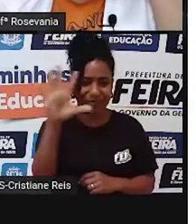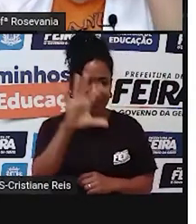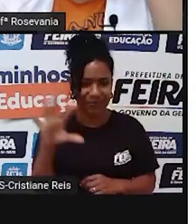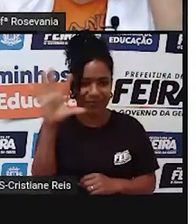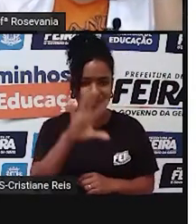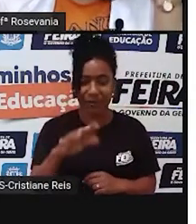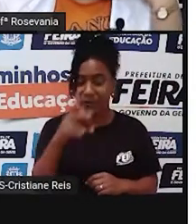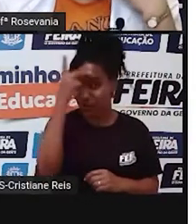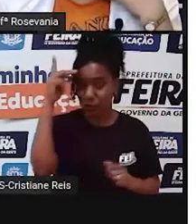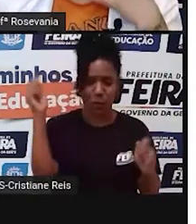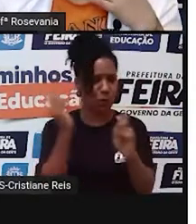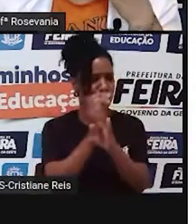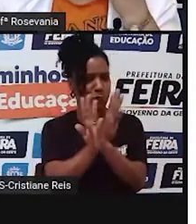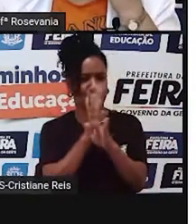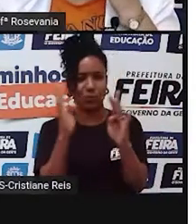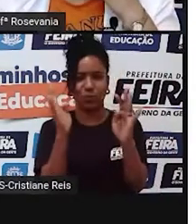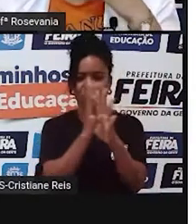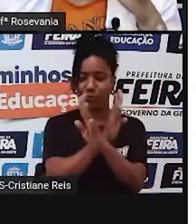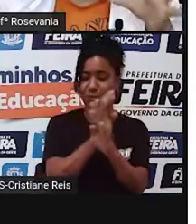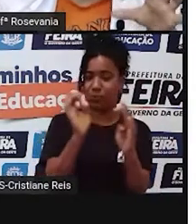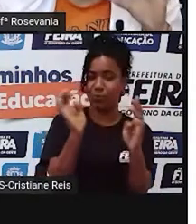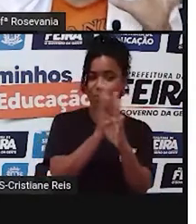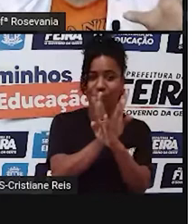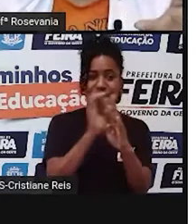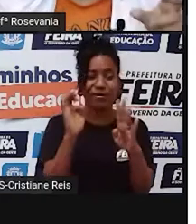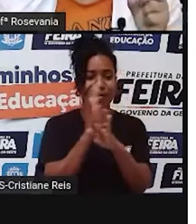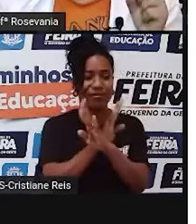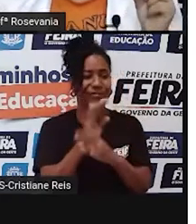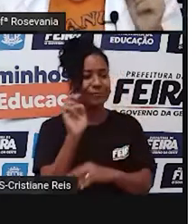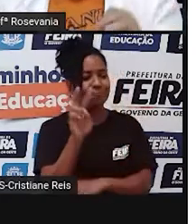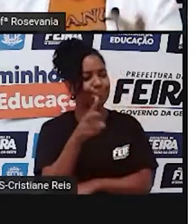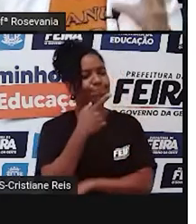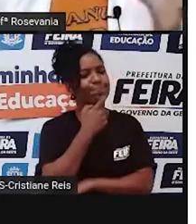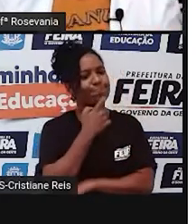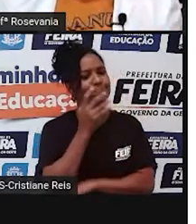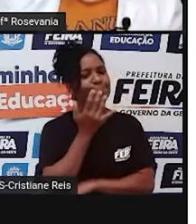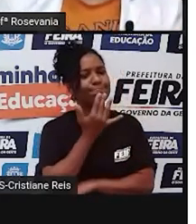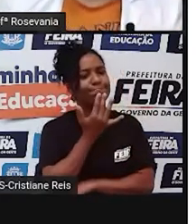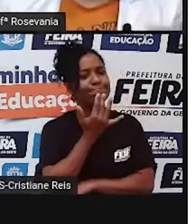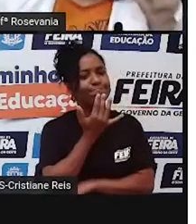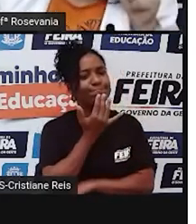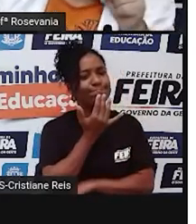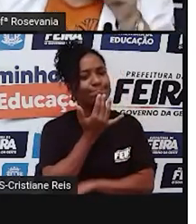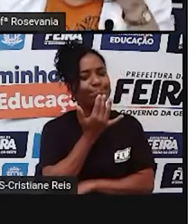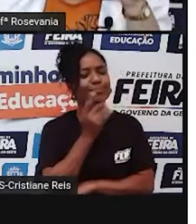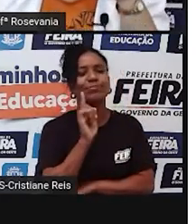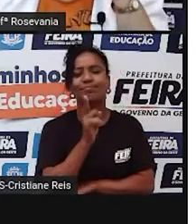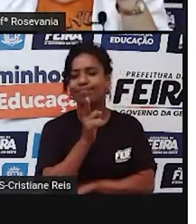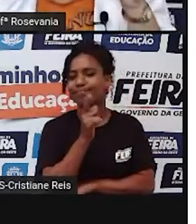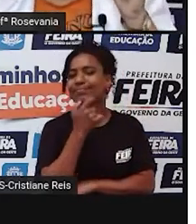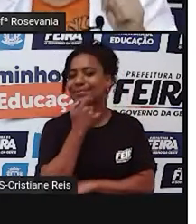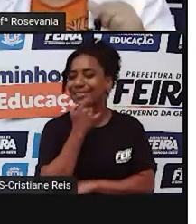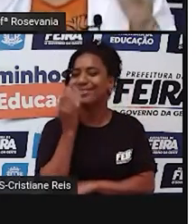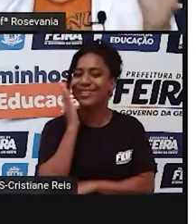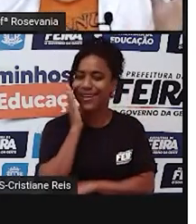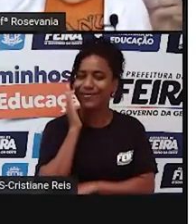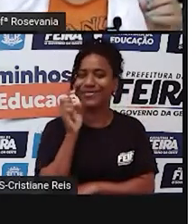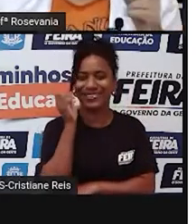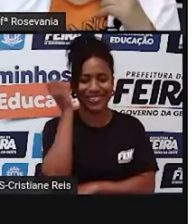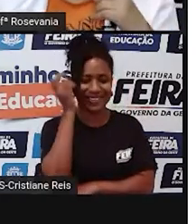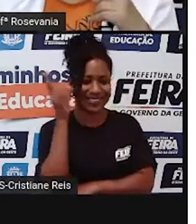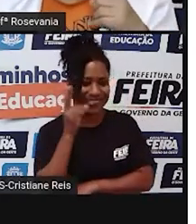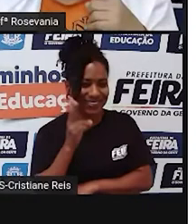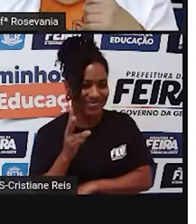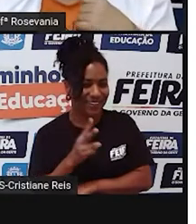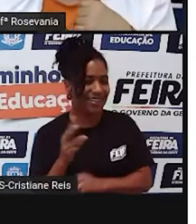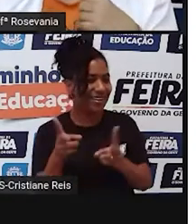pessoas para vocês já irem mais ou menos adivinhando e descobrindo, porque eu sei que vocês são meninos espertos, qual é o